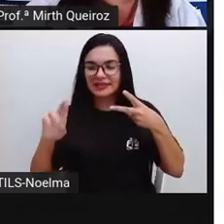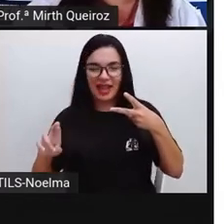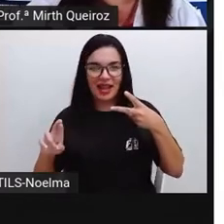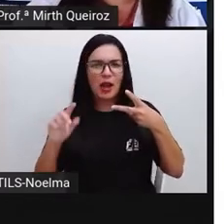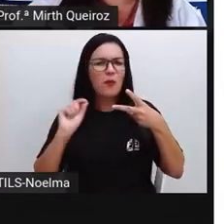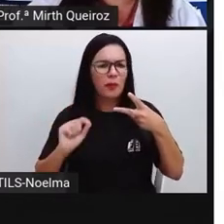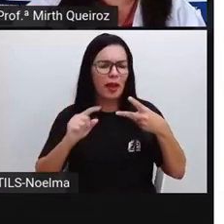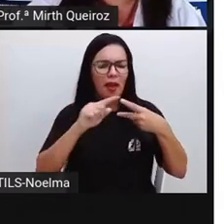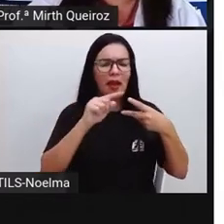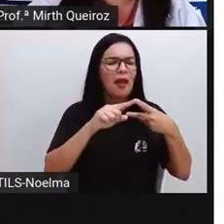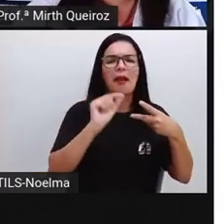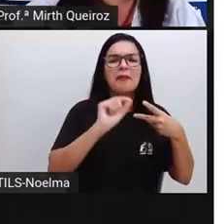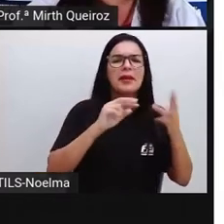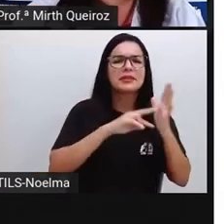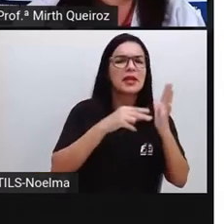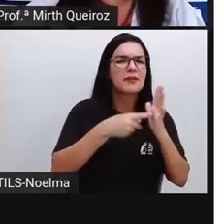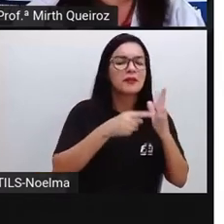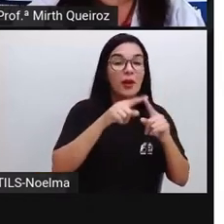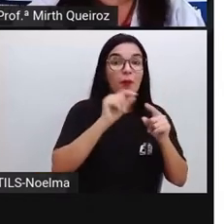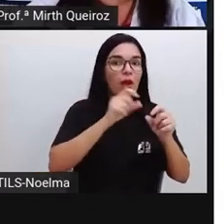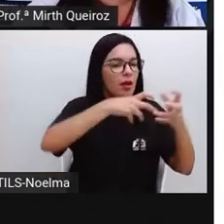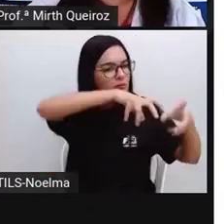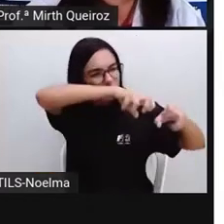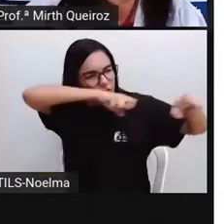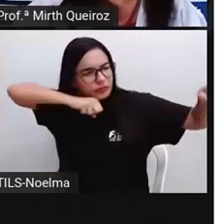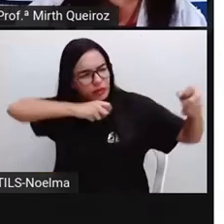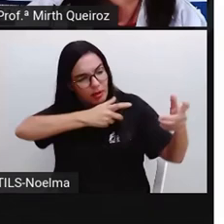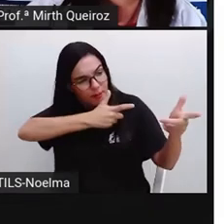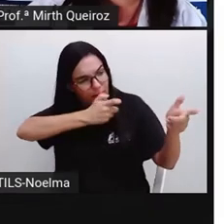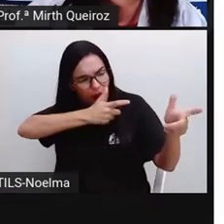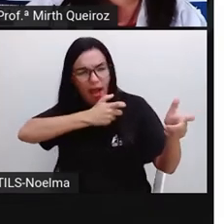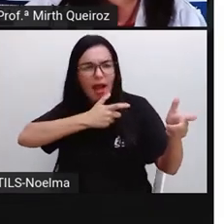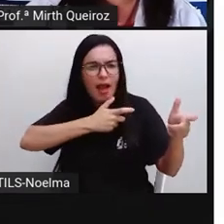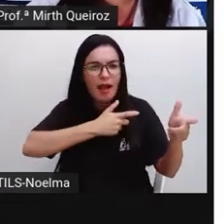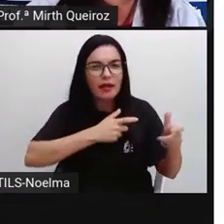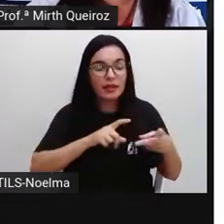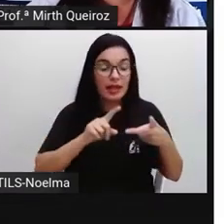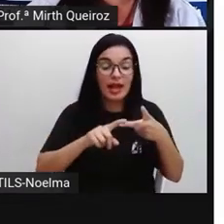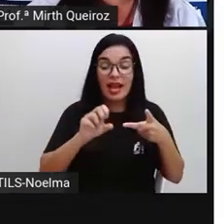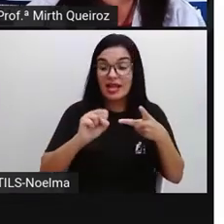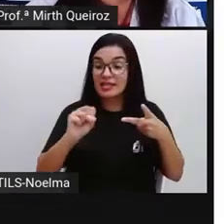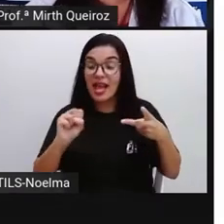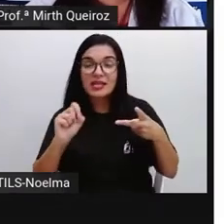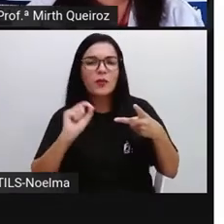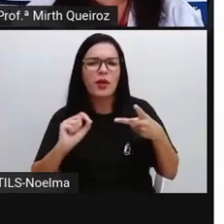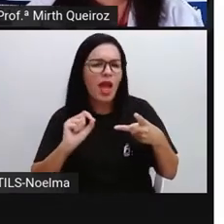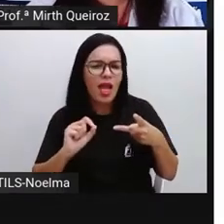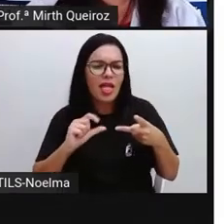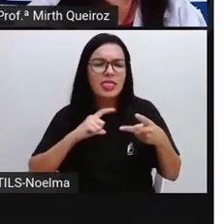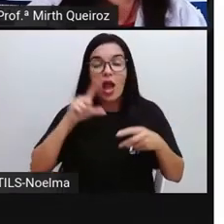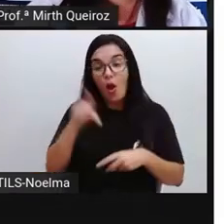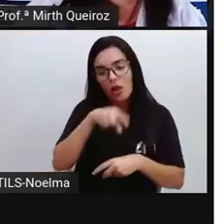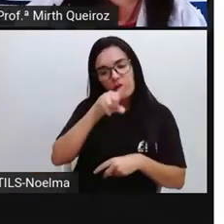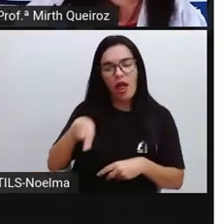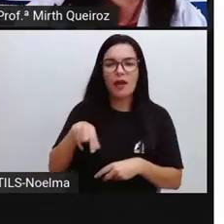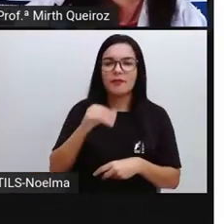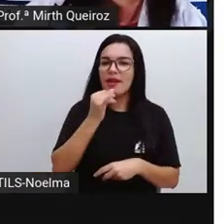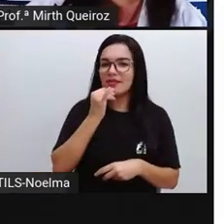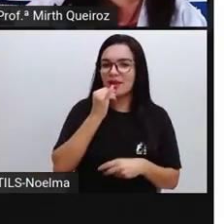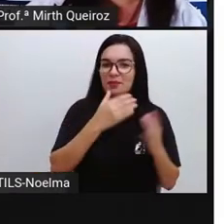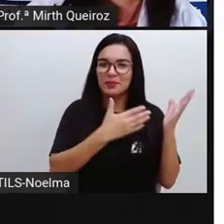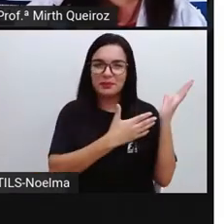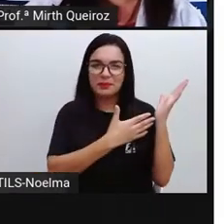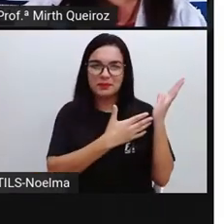Caçar com C cedilha significa perseguir, capturar. Com SS significa anular, invalidar. Por exemplo,